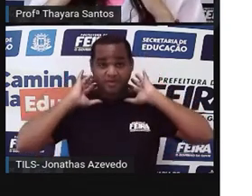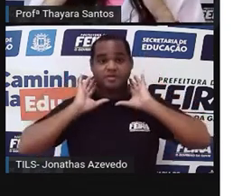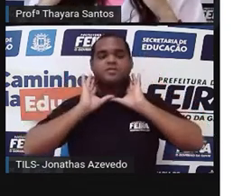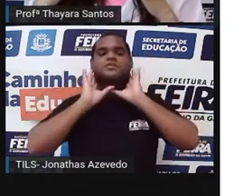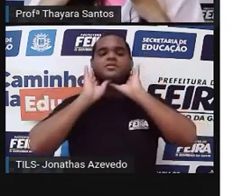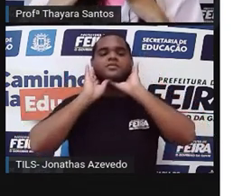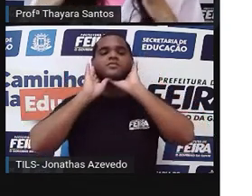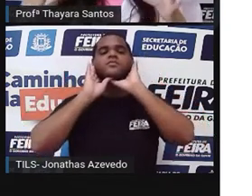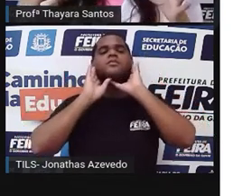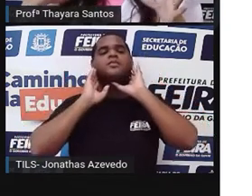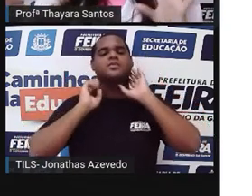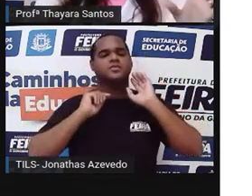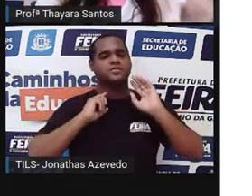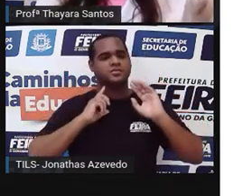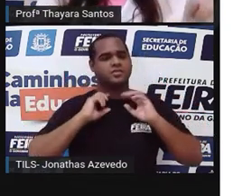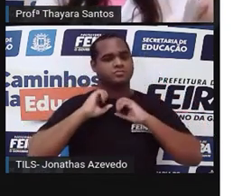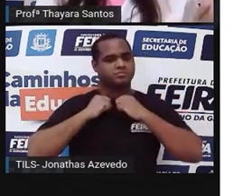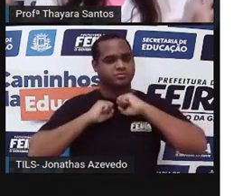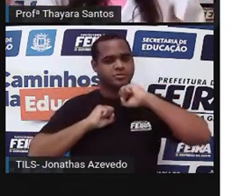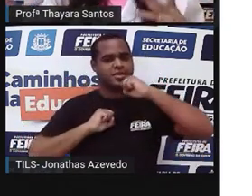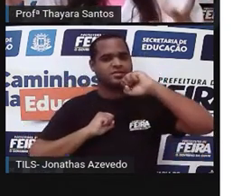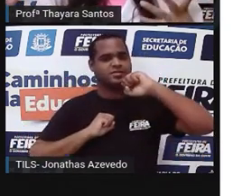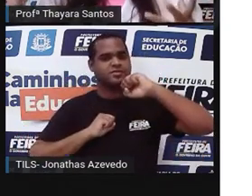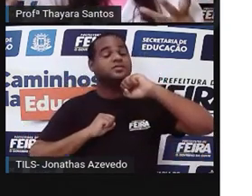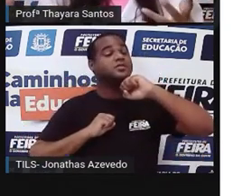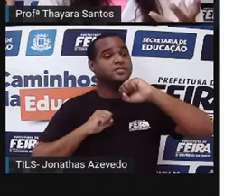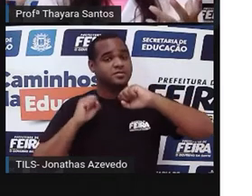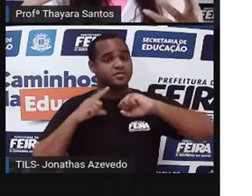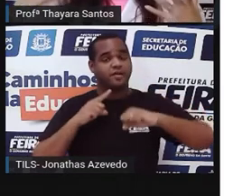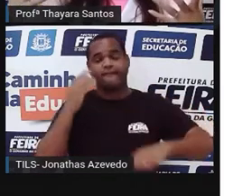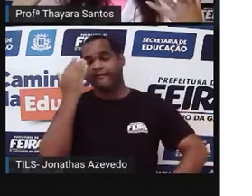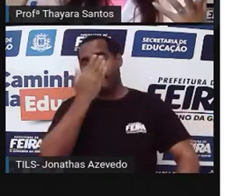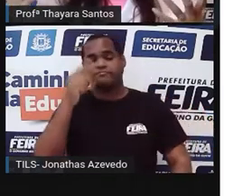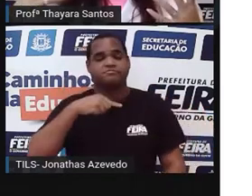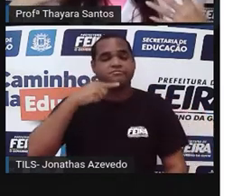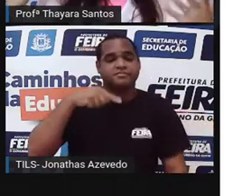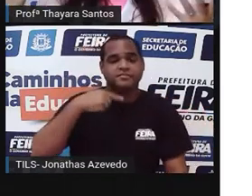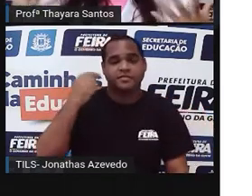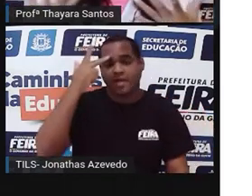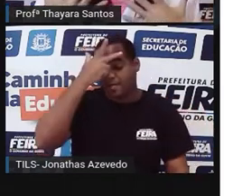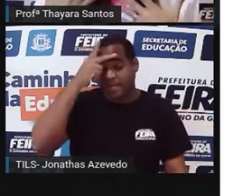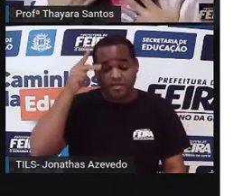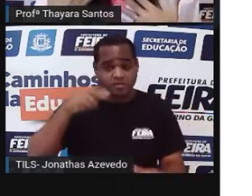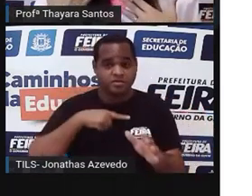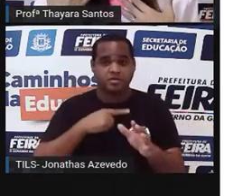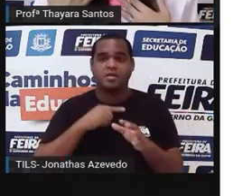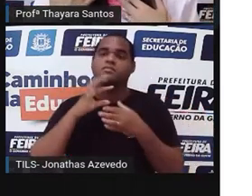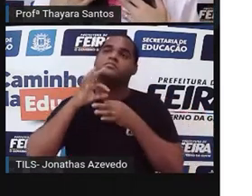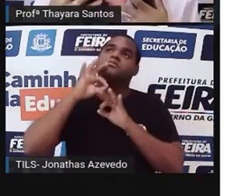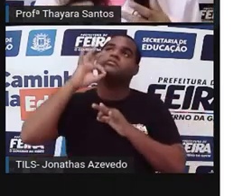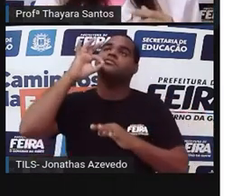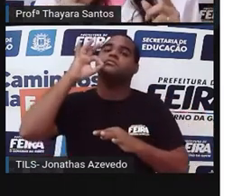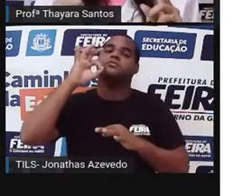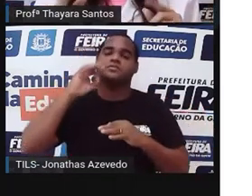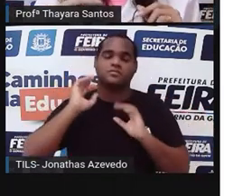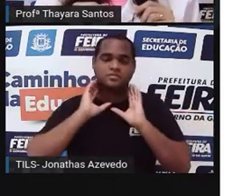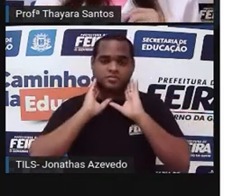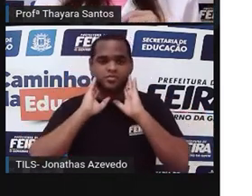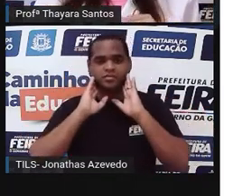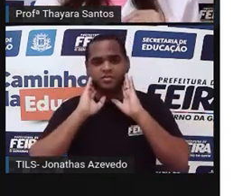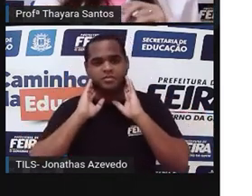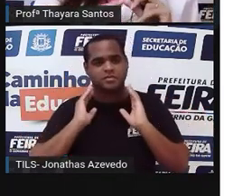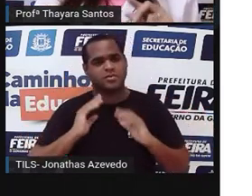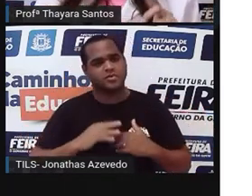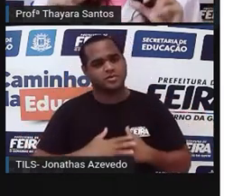elas realmente tem um pescoço muito grande, coisa que a gente não vê no dia a dia pessoas com aquele pescoço daquele tamanho. Aí vocês podem